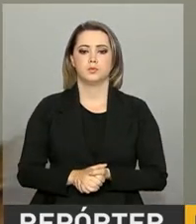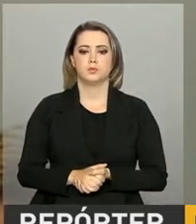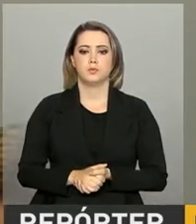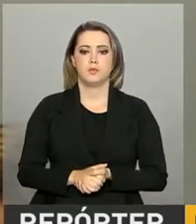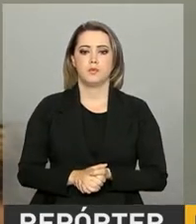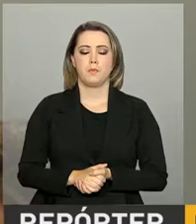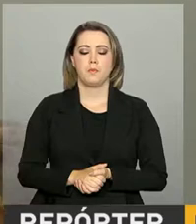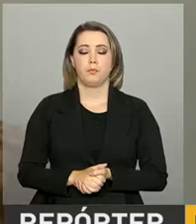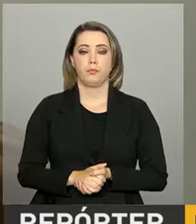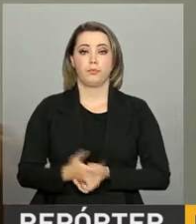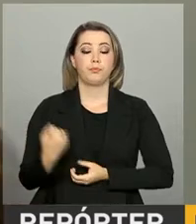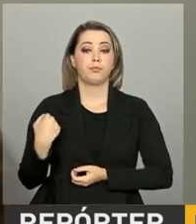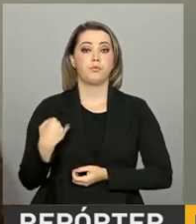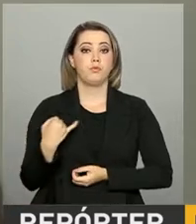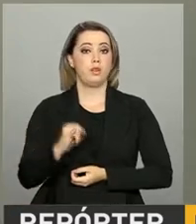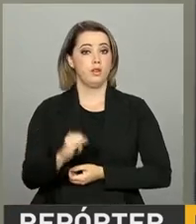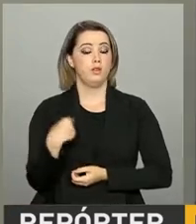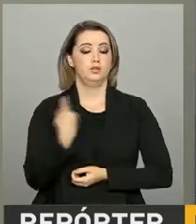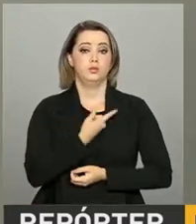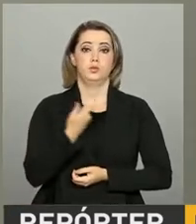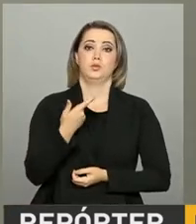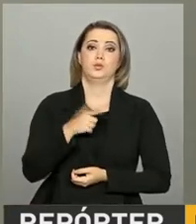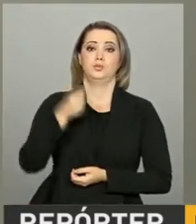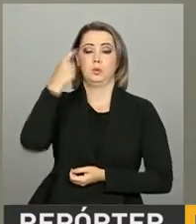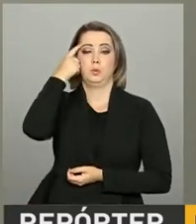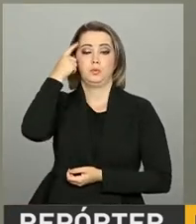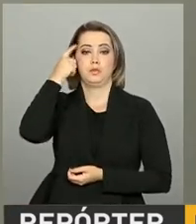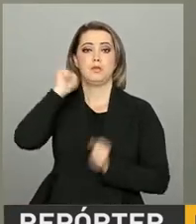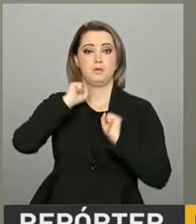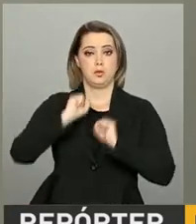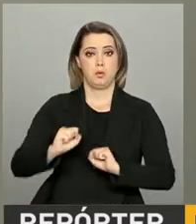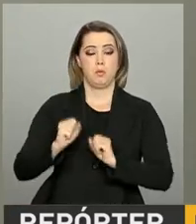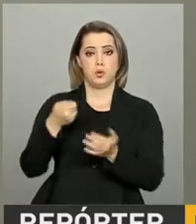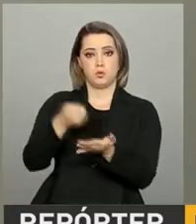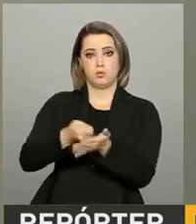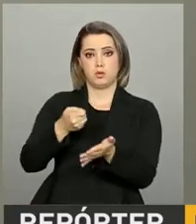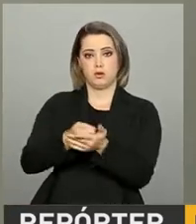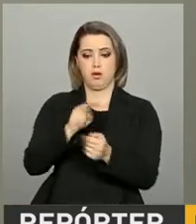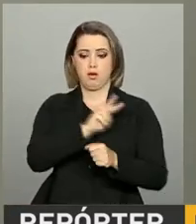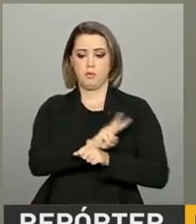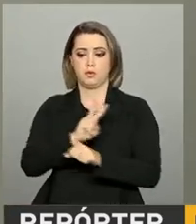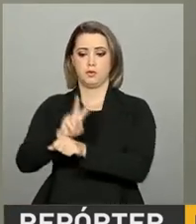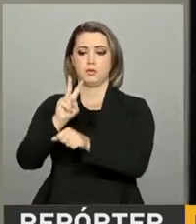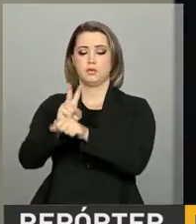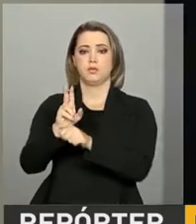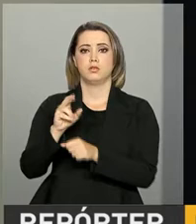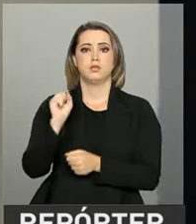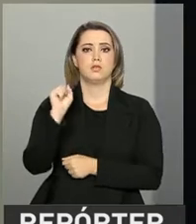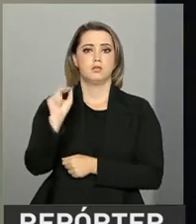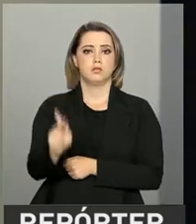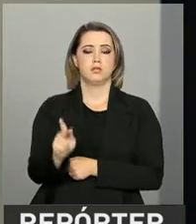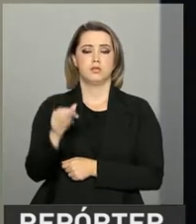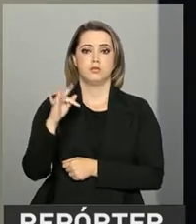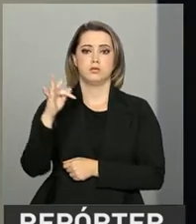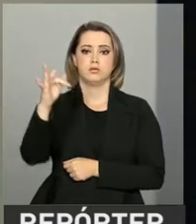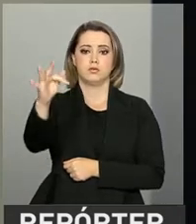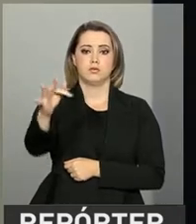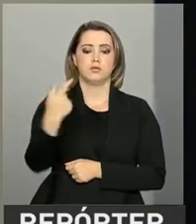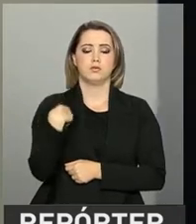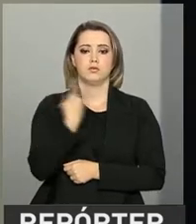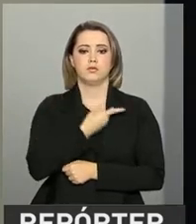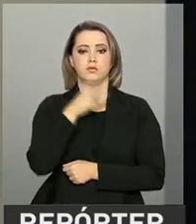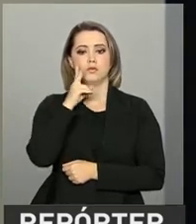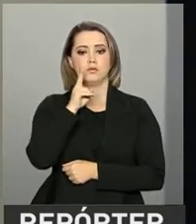pensarmos seriamente na sustentabilidade da proteção previdenciária, nós vamos ver